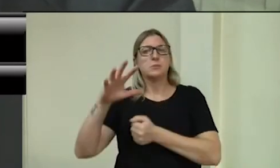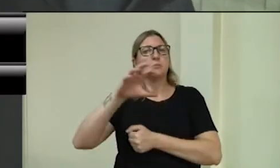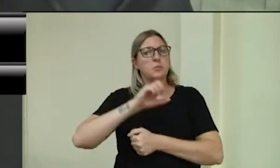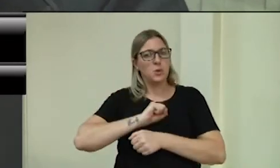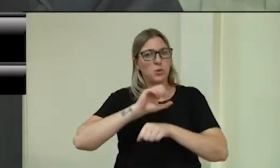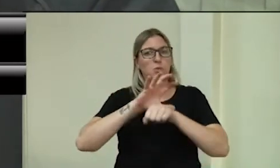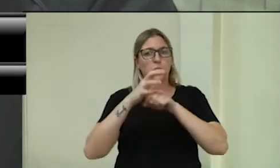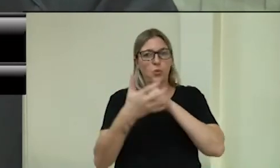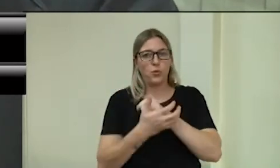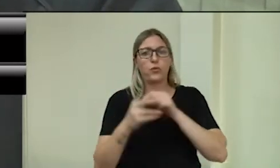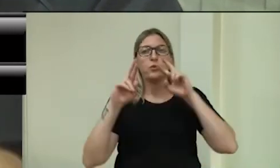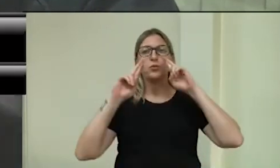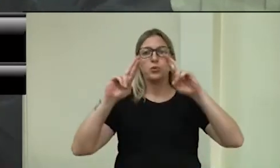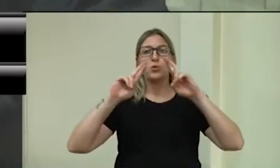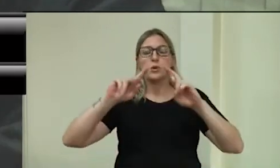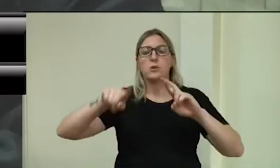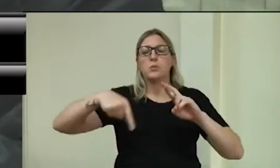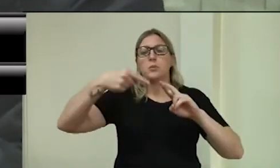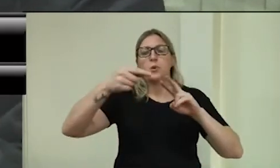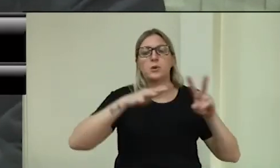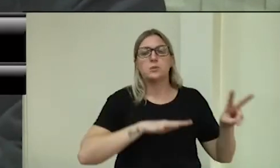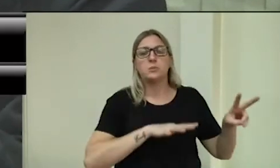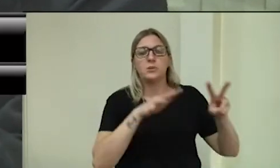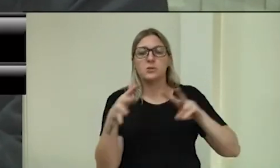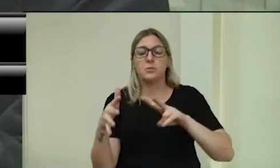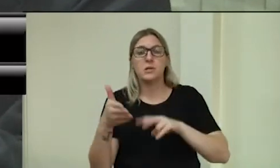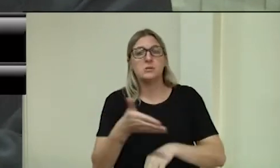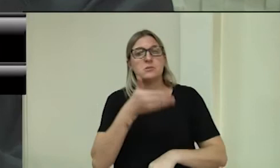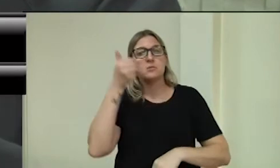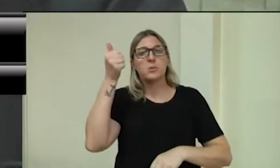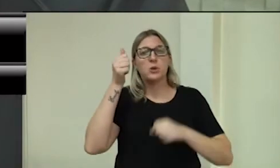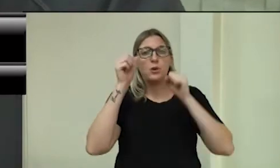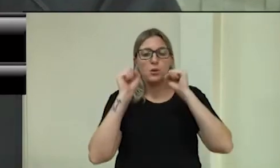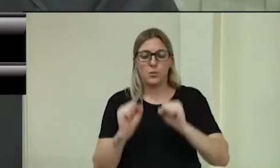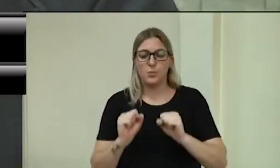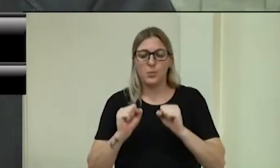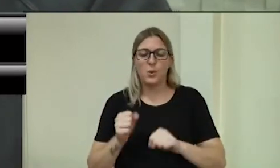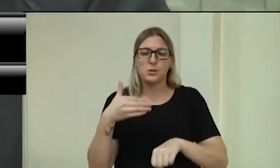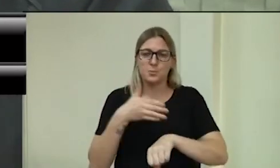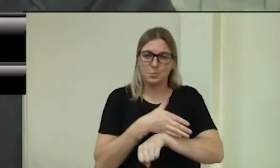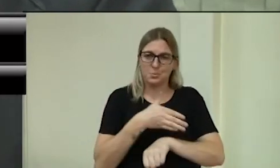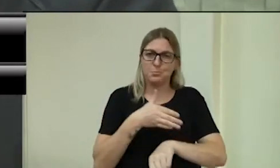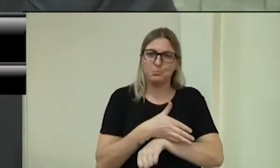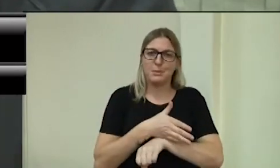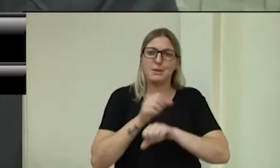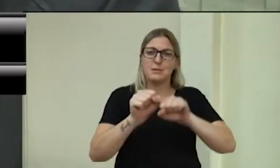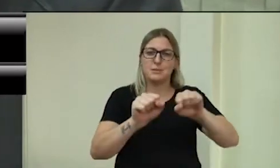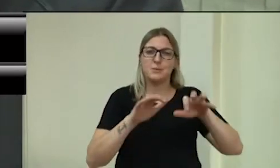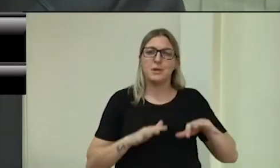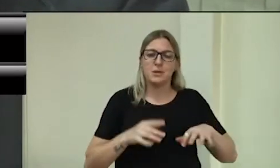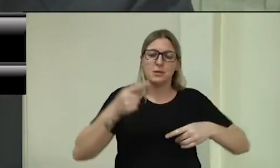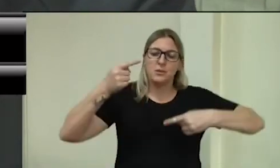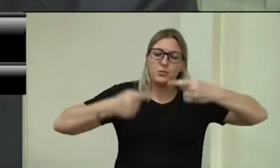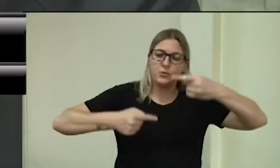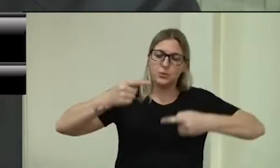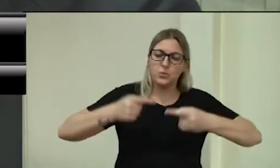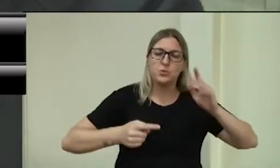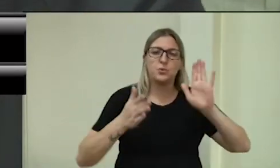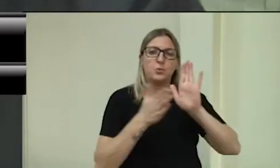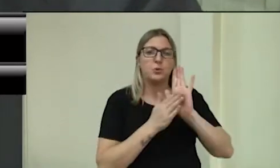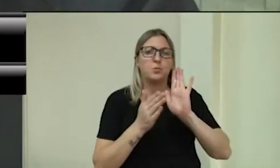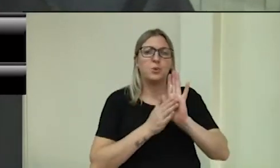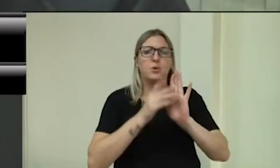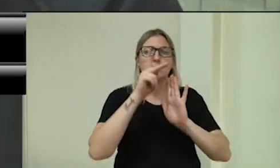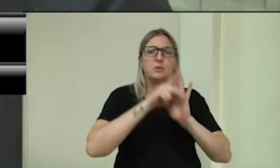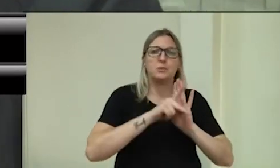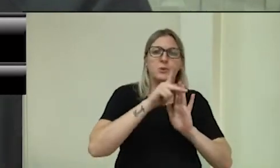completamente recuperado e possa vir debater conosco aqui todas as propostas e projetos